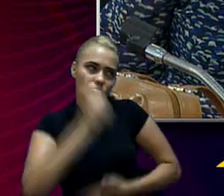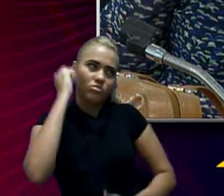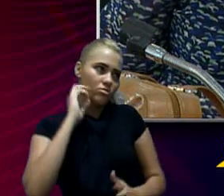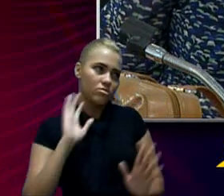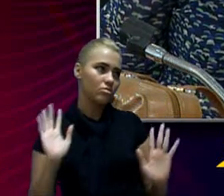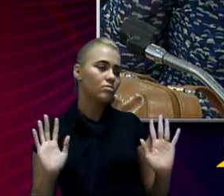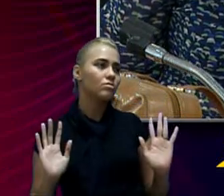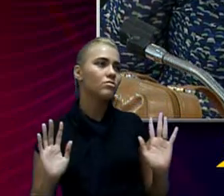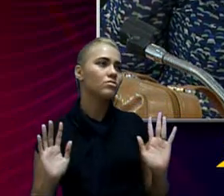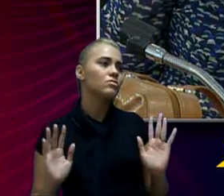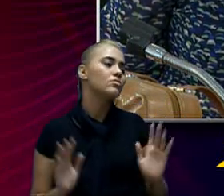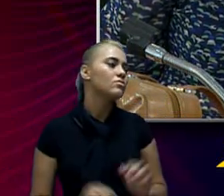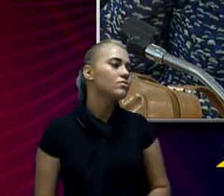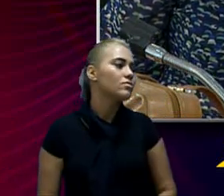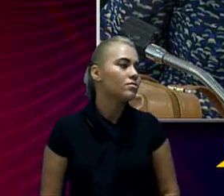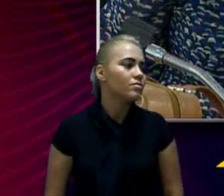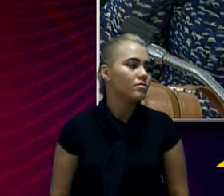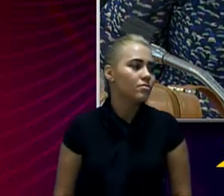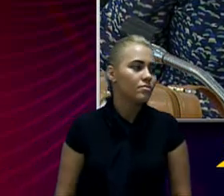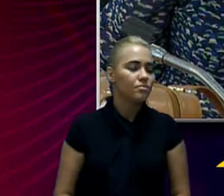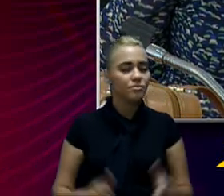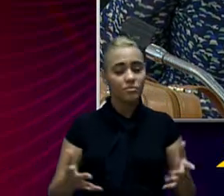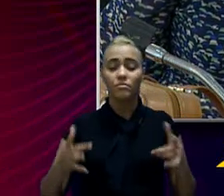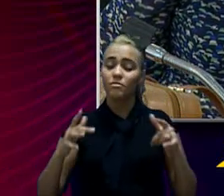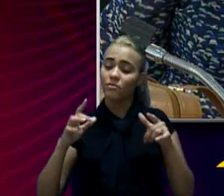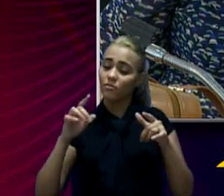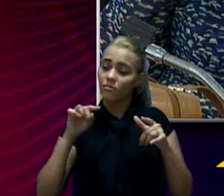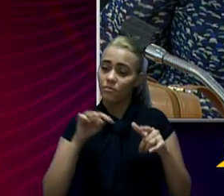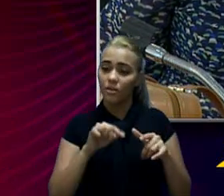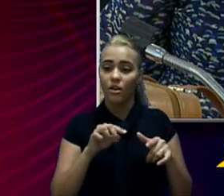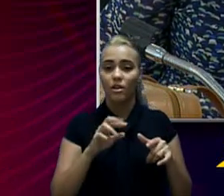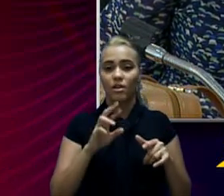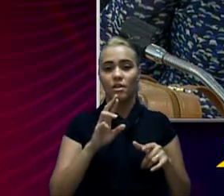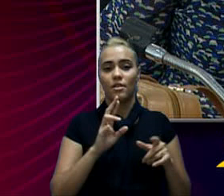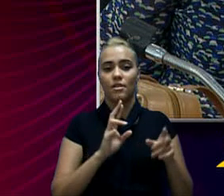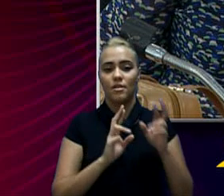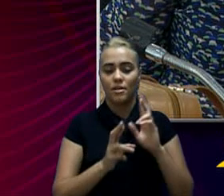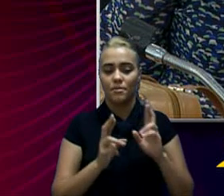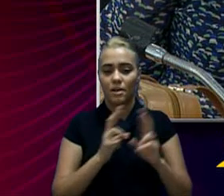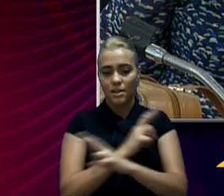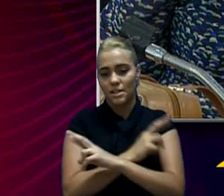Bom, as receitas no início do ano, elas não refletem